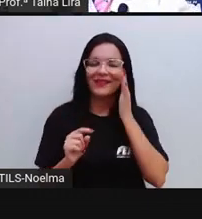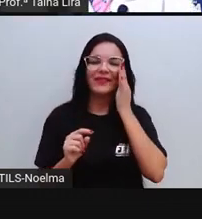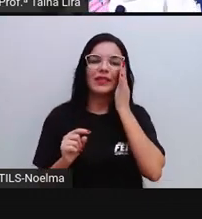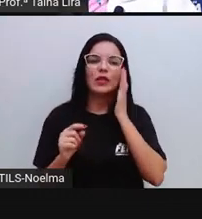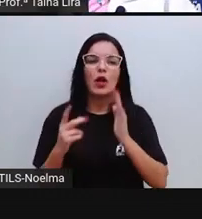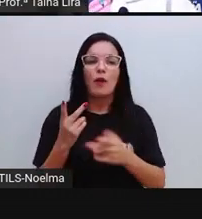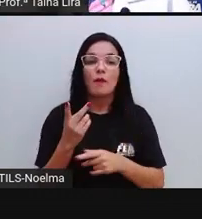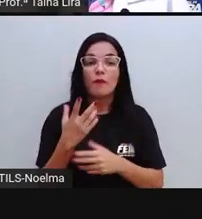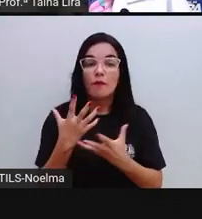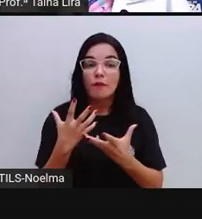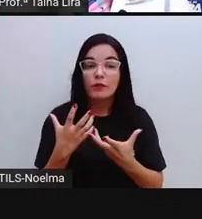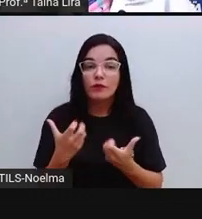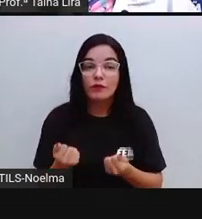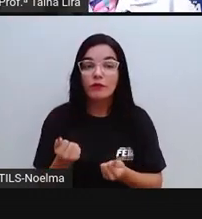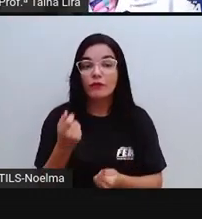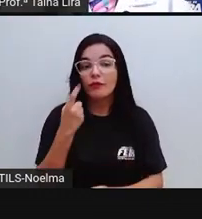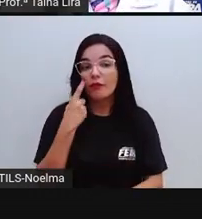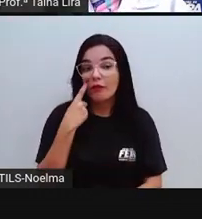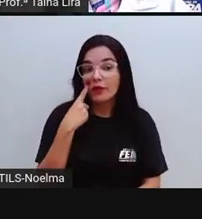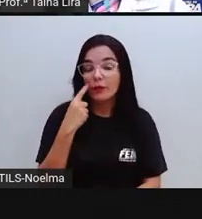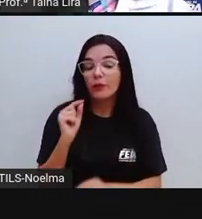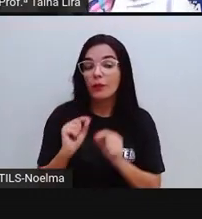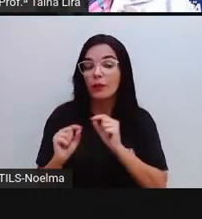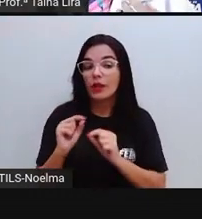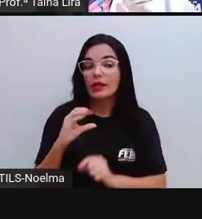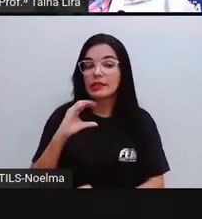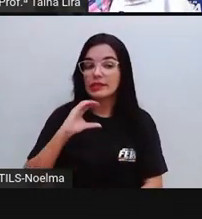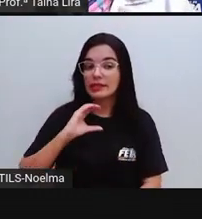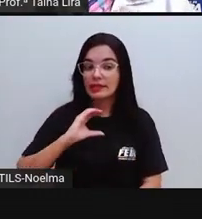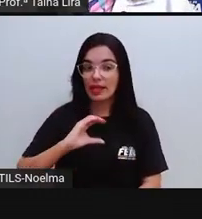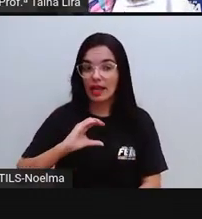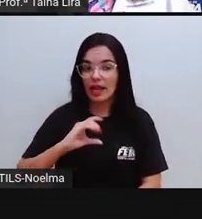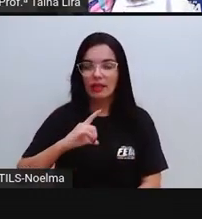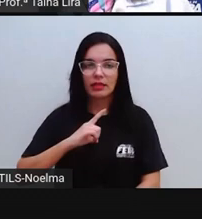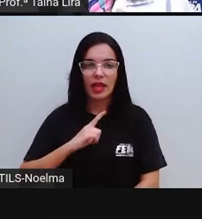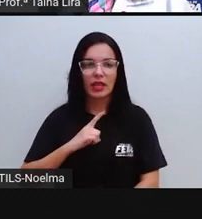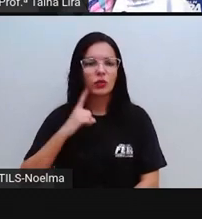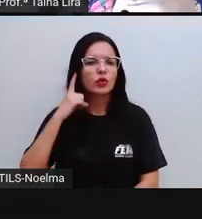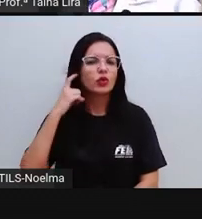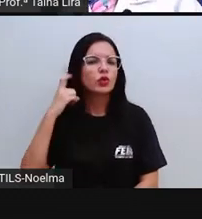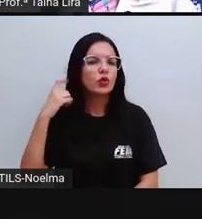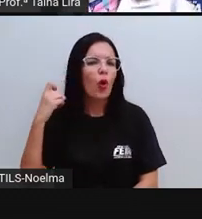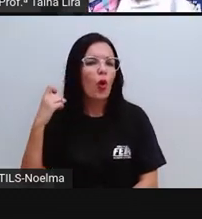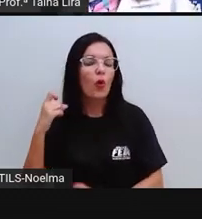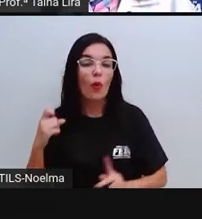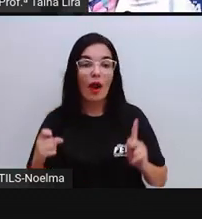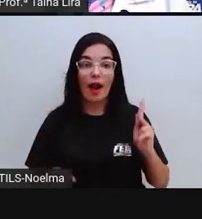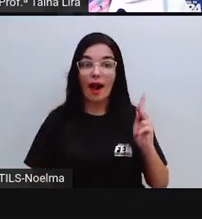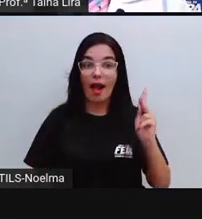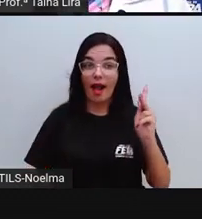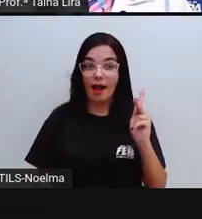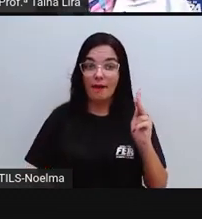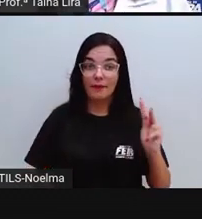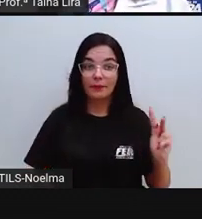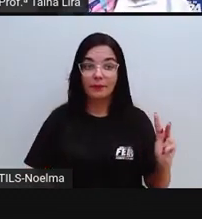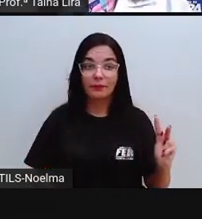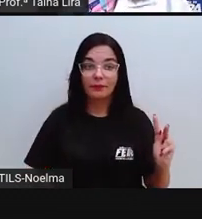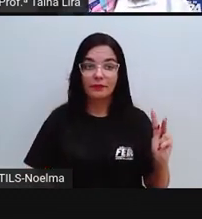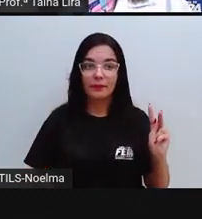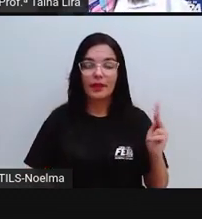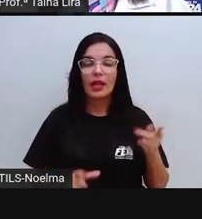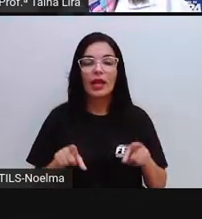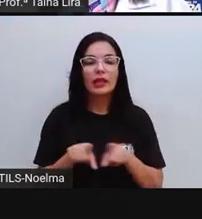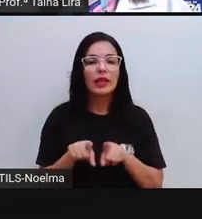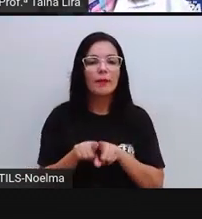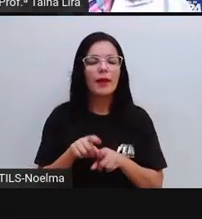Nós já vimos, segundo ano, que a letra C, ela pode ter o som, né, do K e ela também pode ter